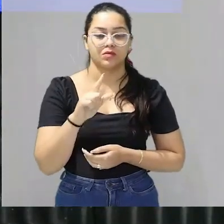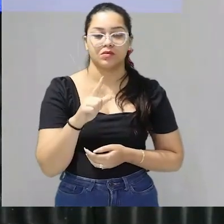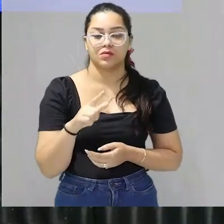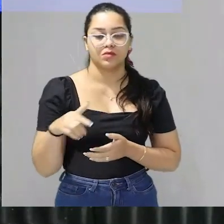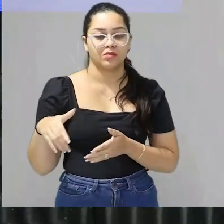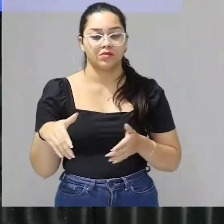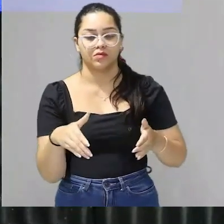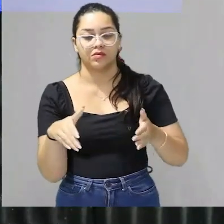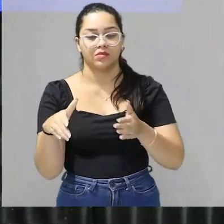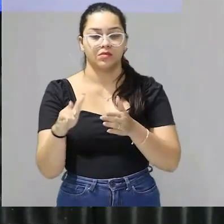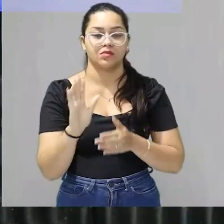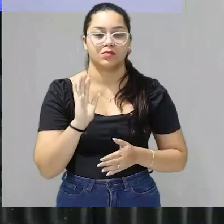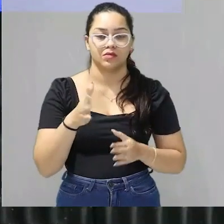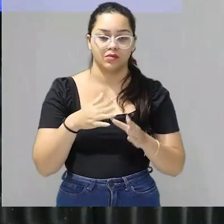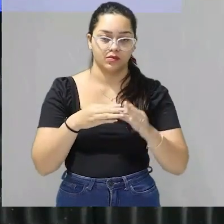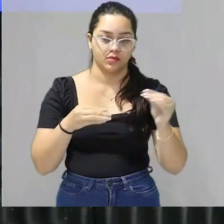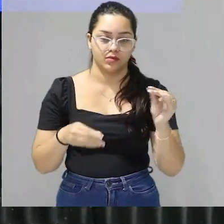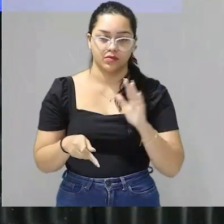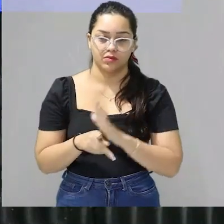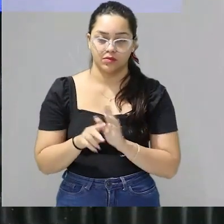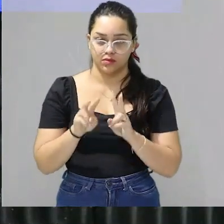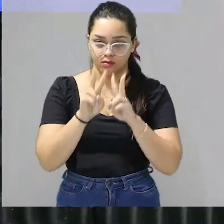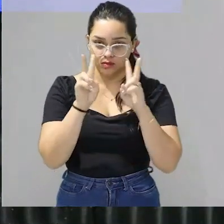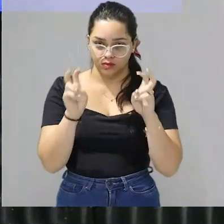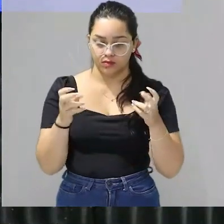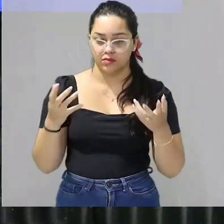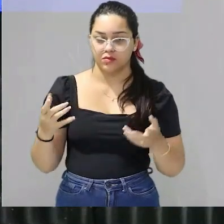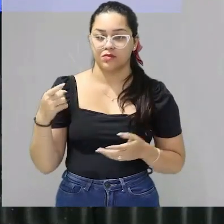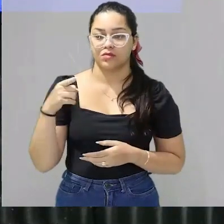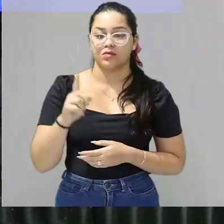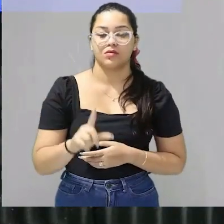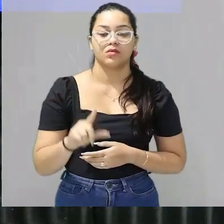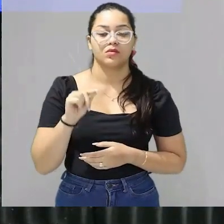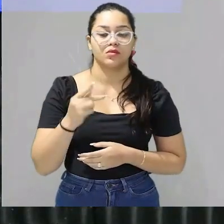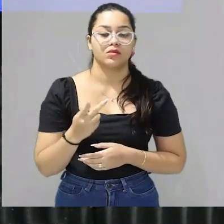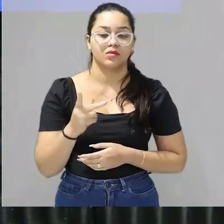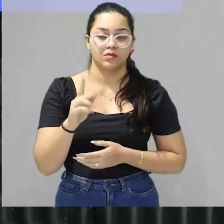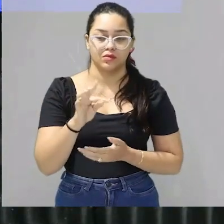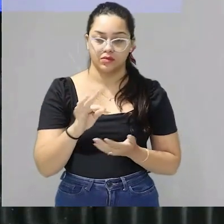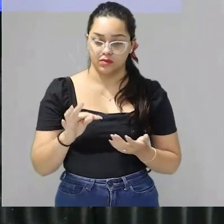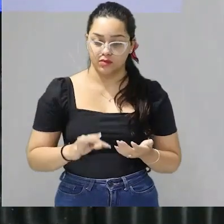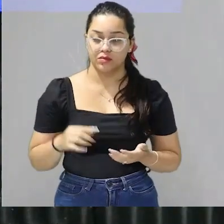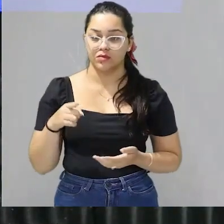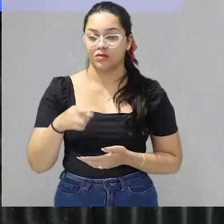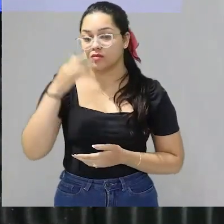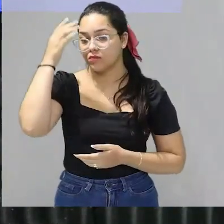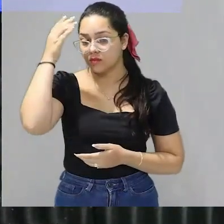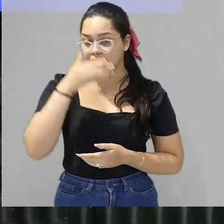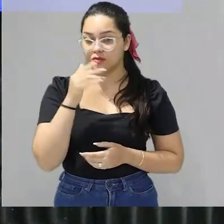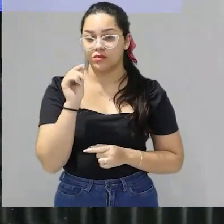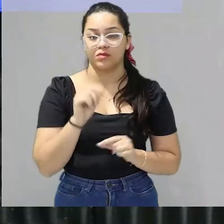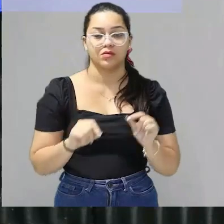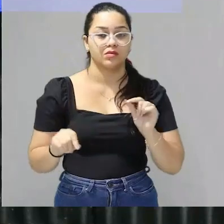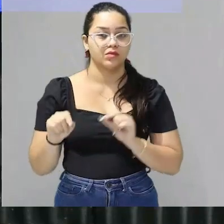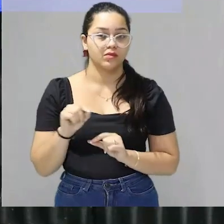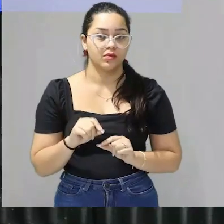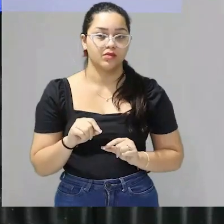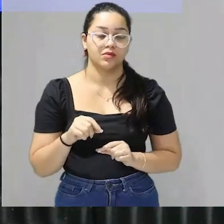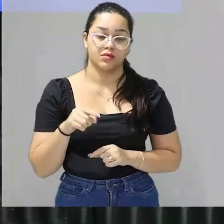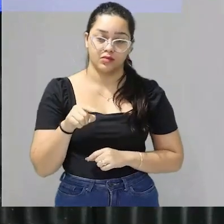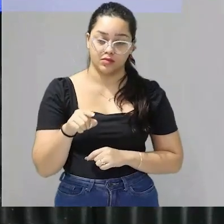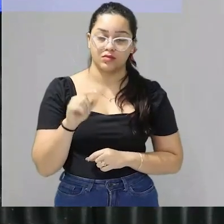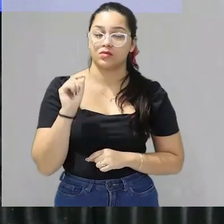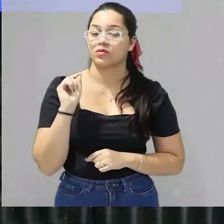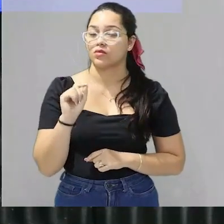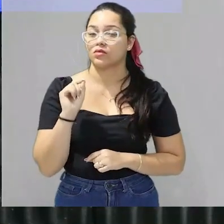lado e você acabou fugindo do tema então quando você define a sua tese você prova ali para o examinador que